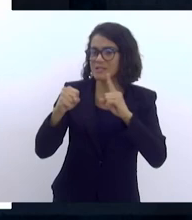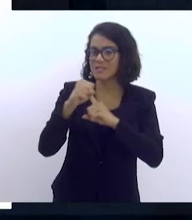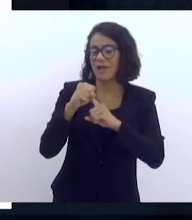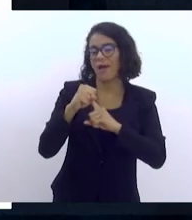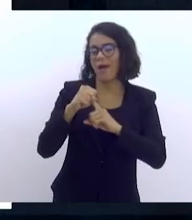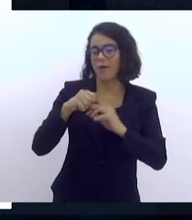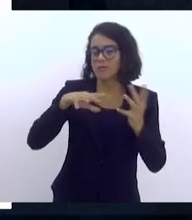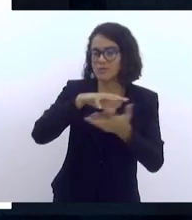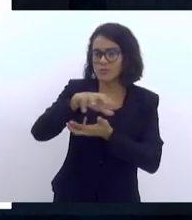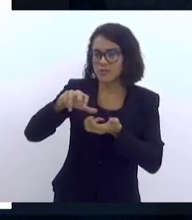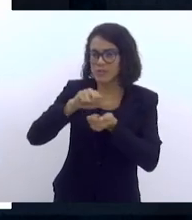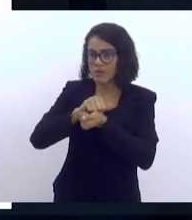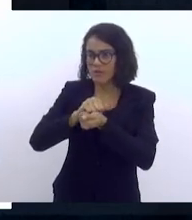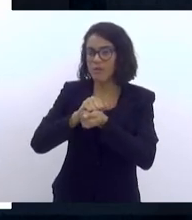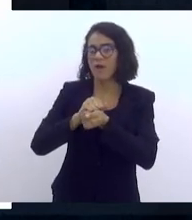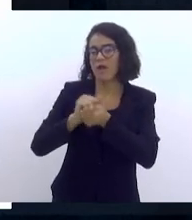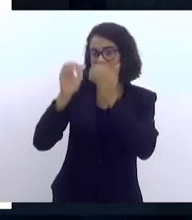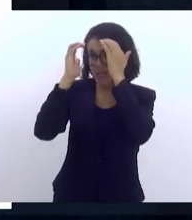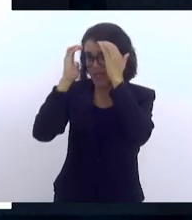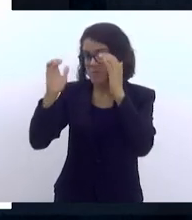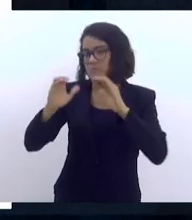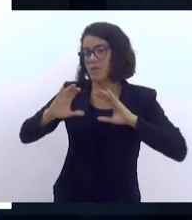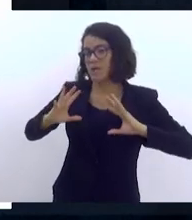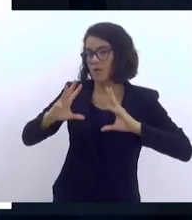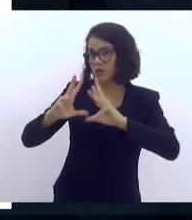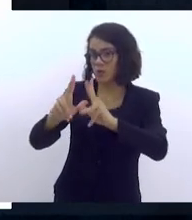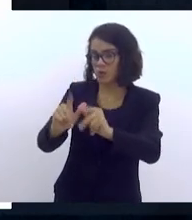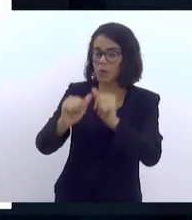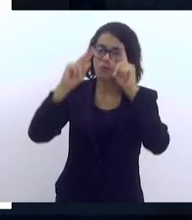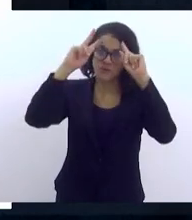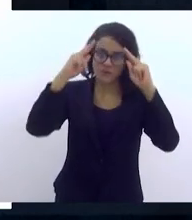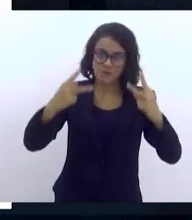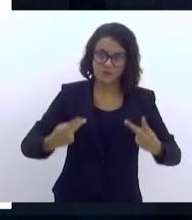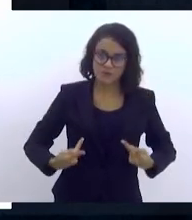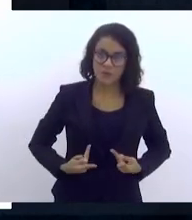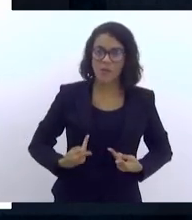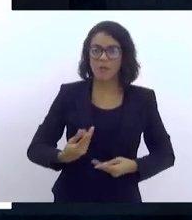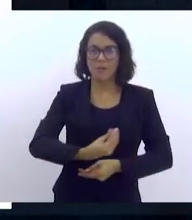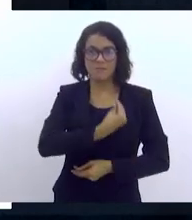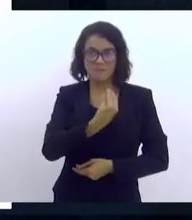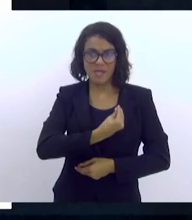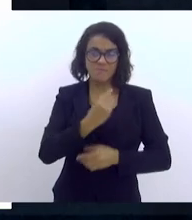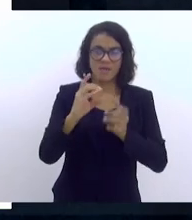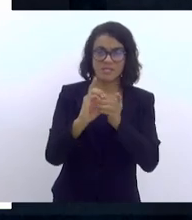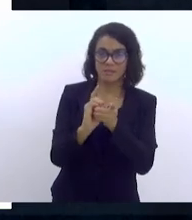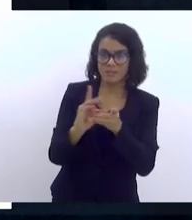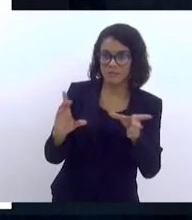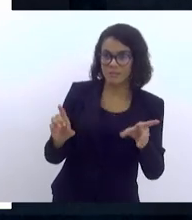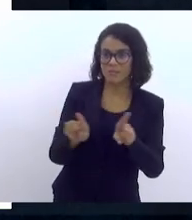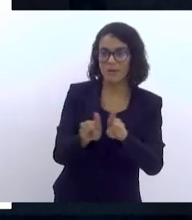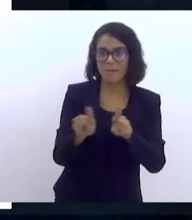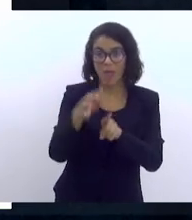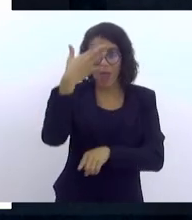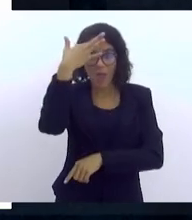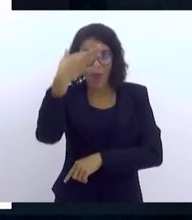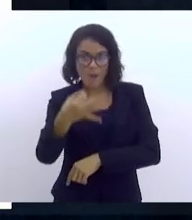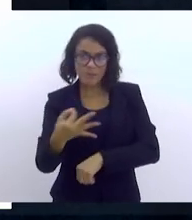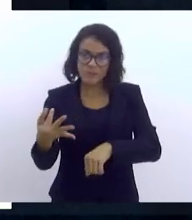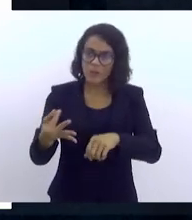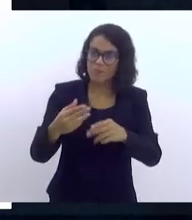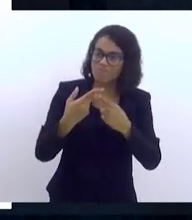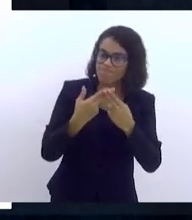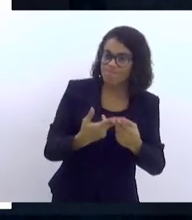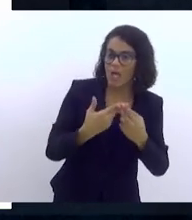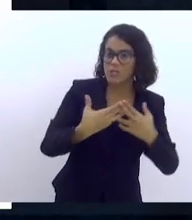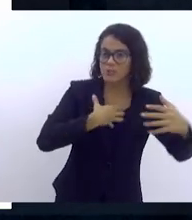mulheres, uma discussão de gênero colocada, participação democrática, compreensão, tolerância e